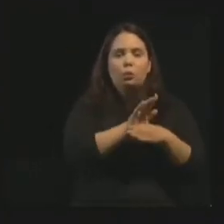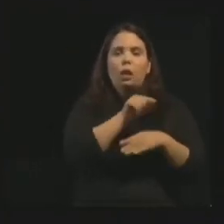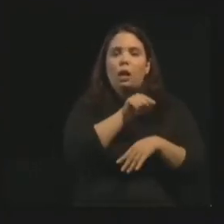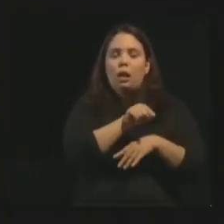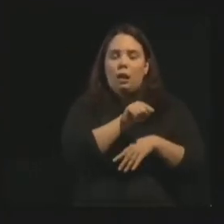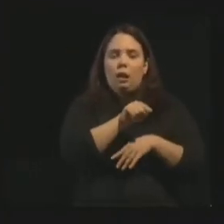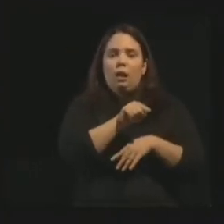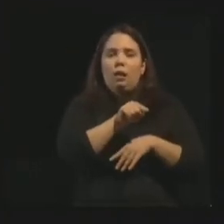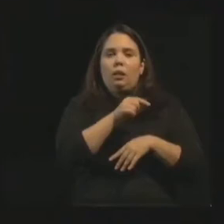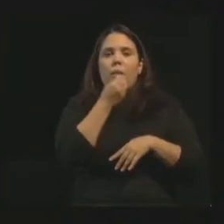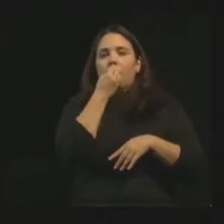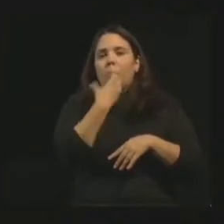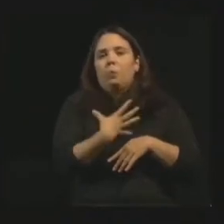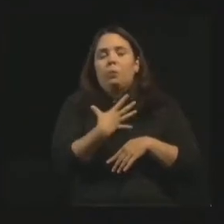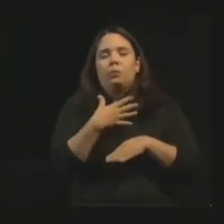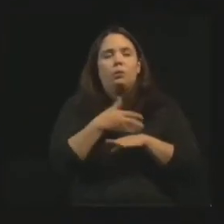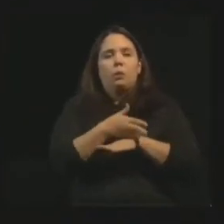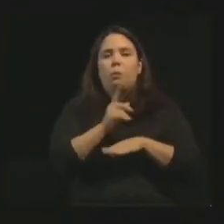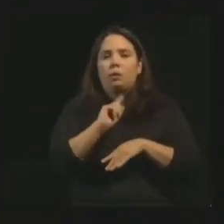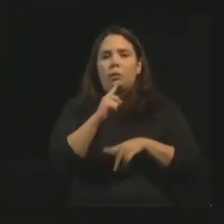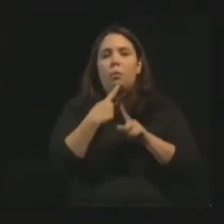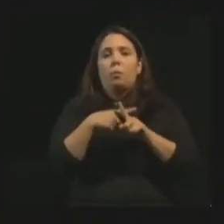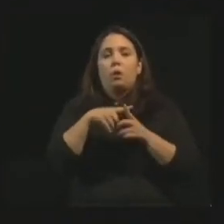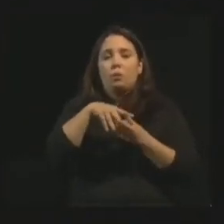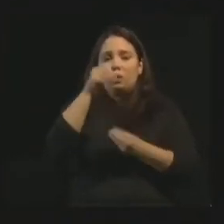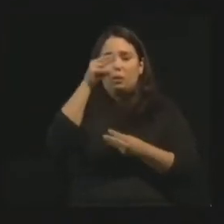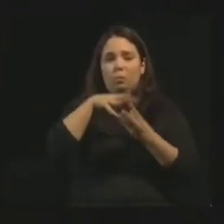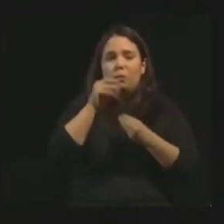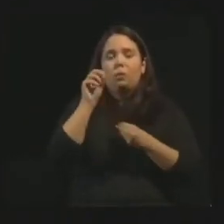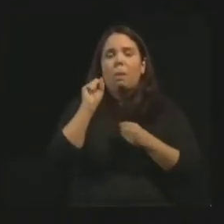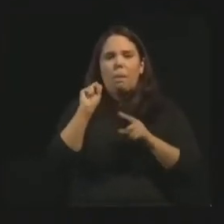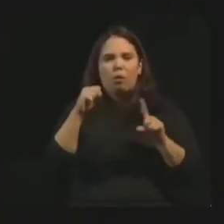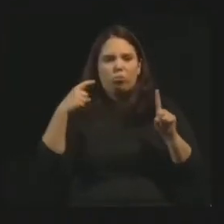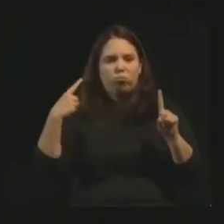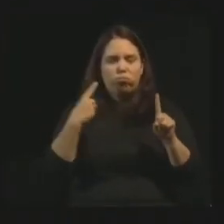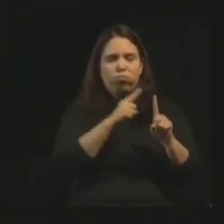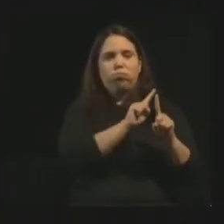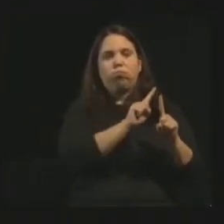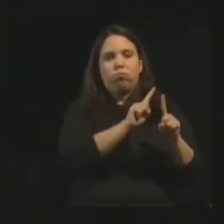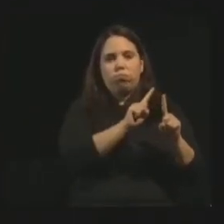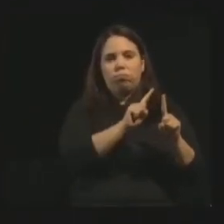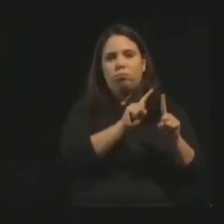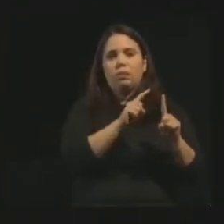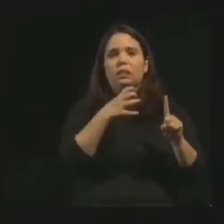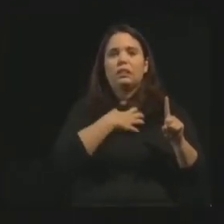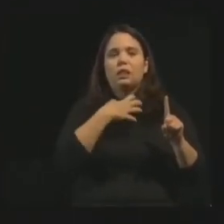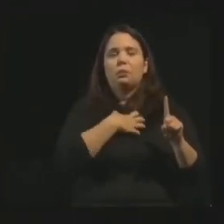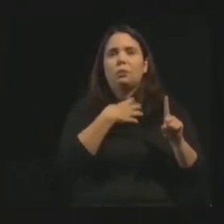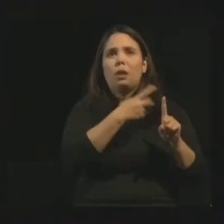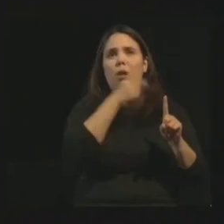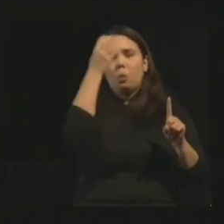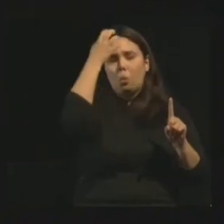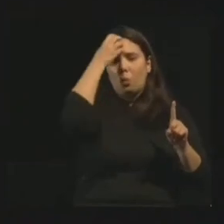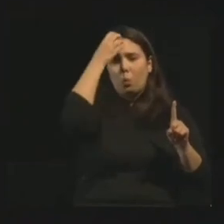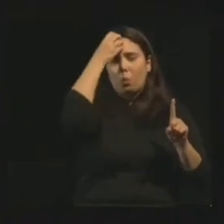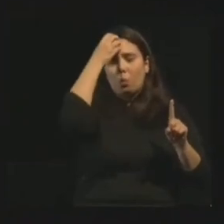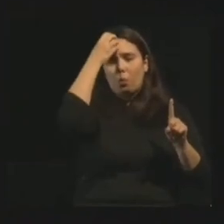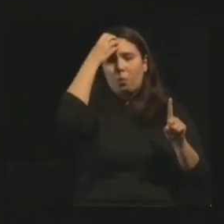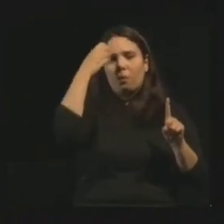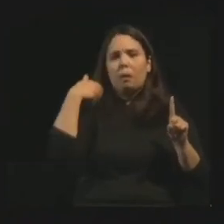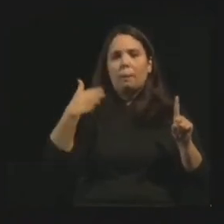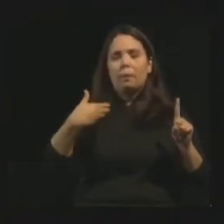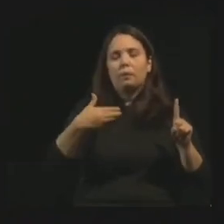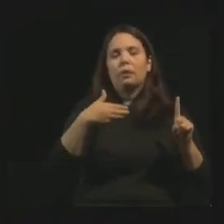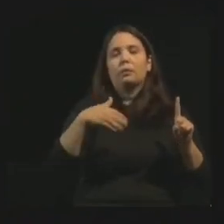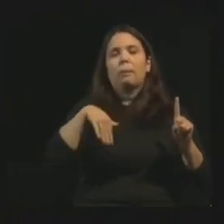participe. Porque o espírito pode vociferar contra ela, gerando sentimentos de culpas, processos muito graves,